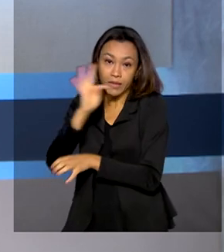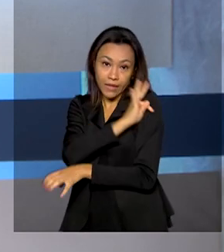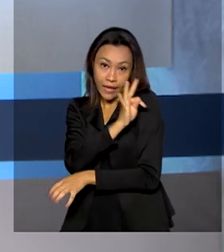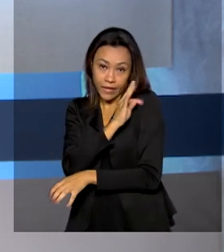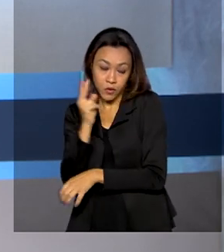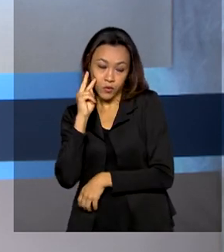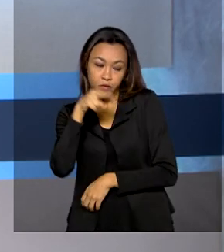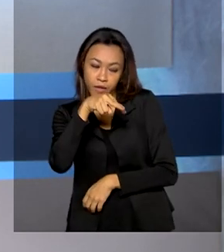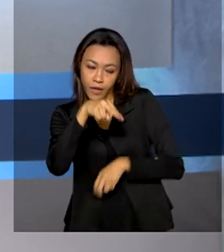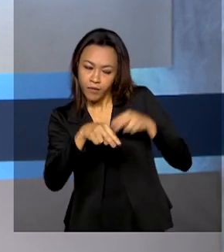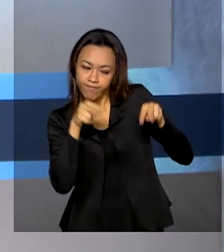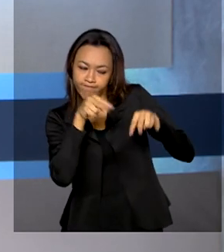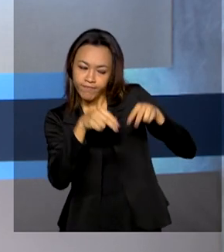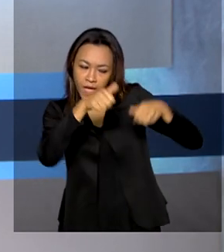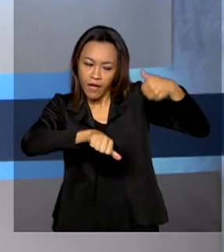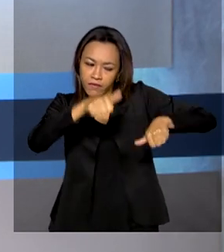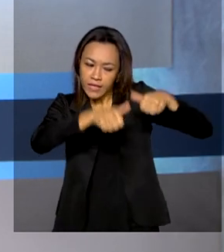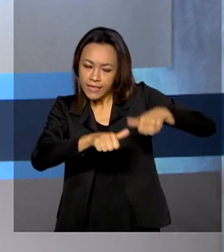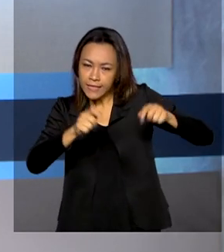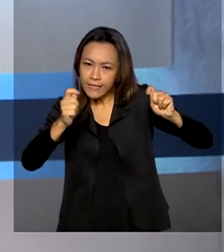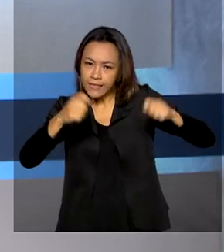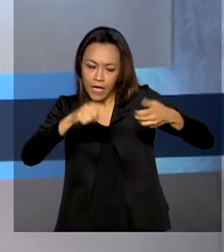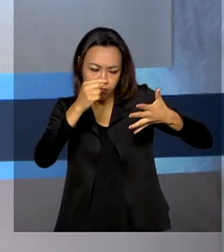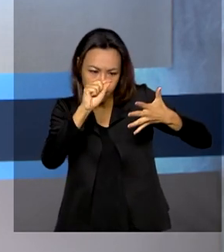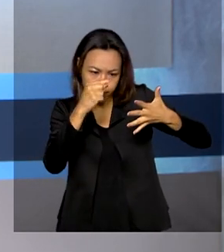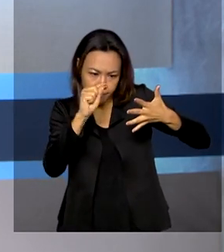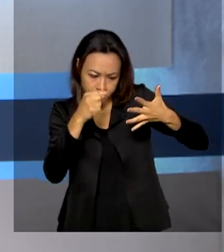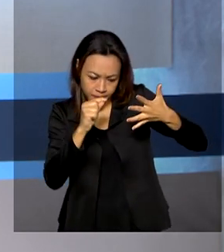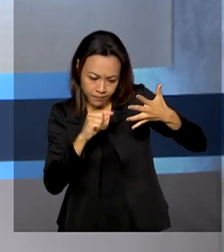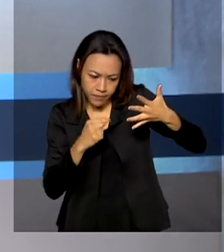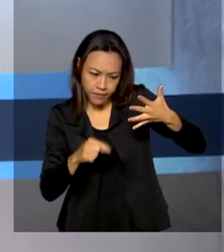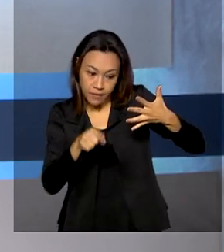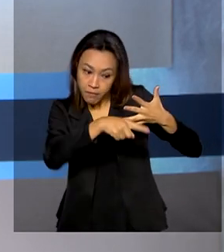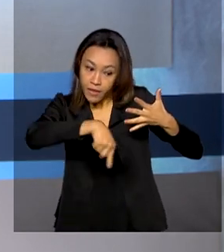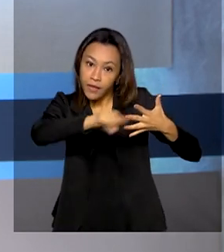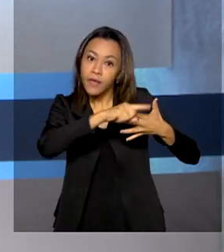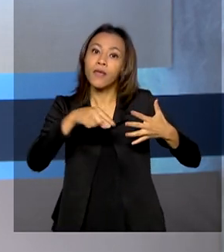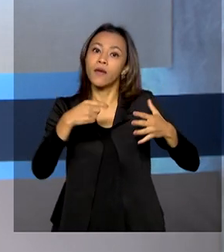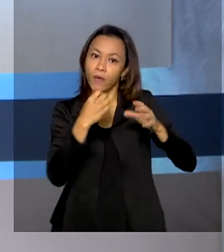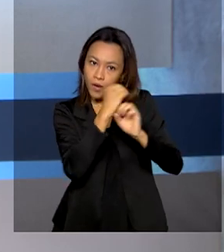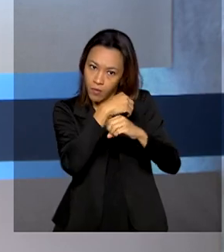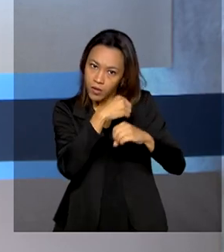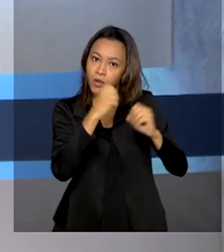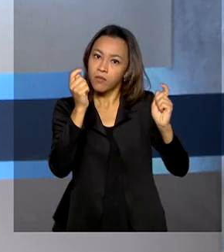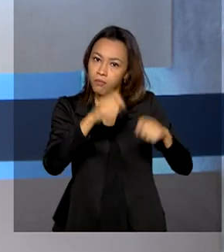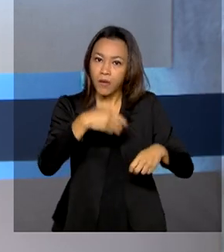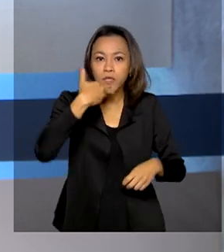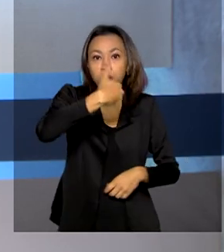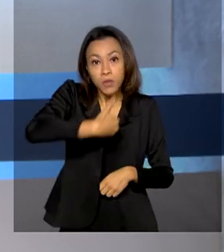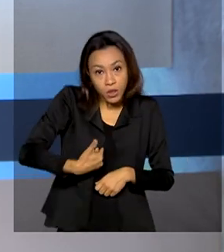avalie se já há dados suficientes para que o laboratório faça o pedido de uso emergencial aqui no Brasil.